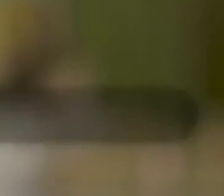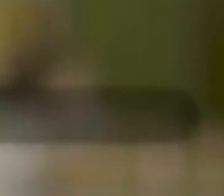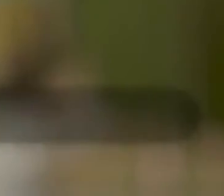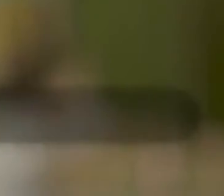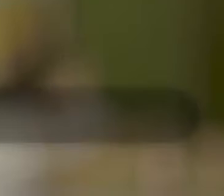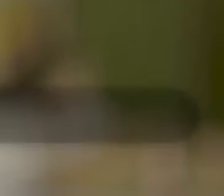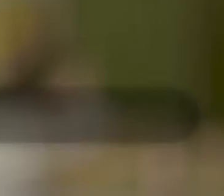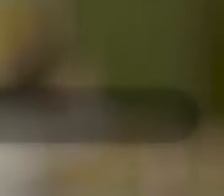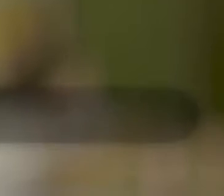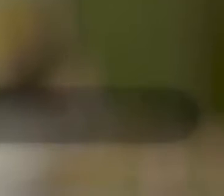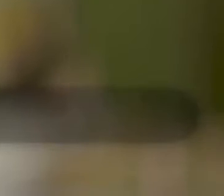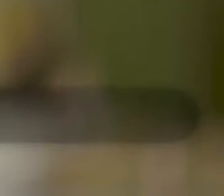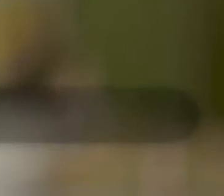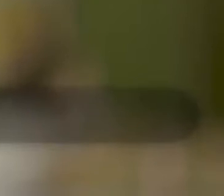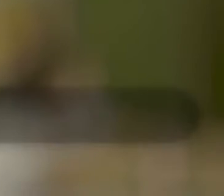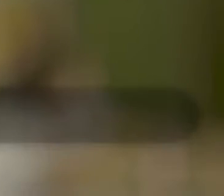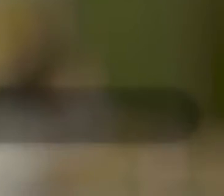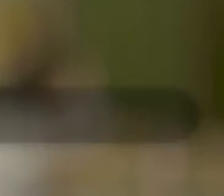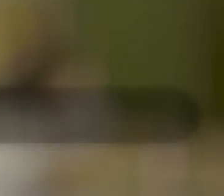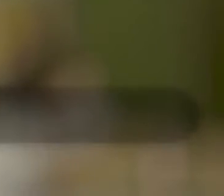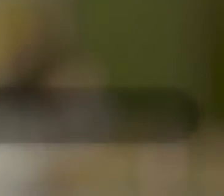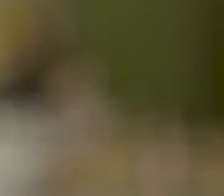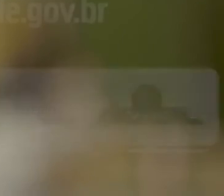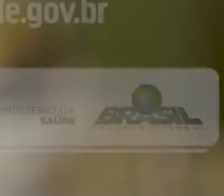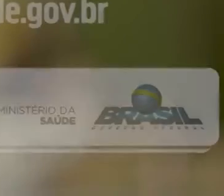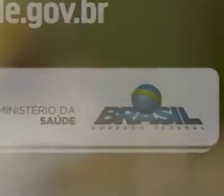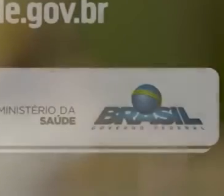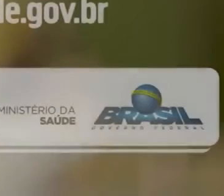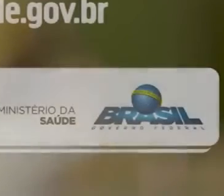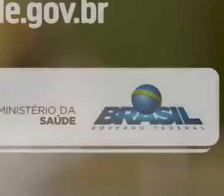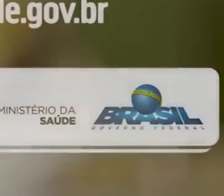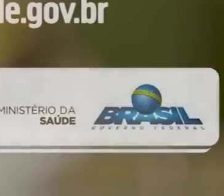A vigilância da qualidade da água é um serviço do SUS.